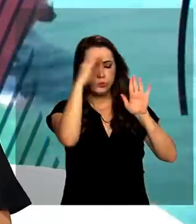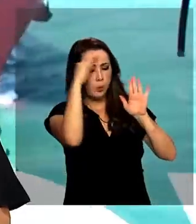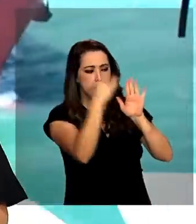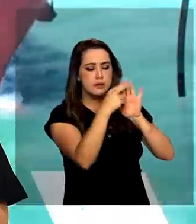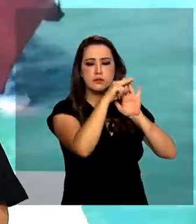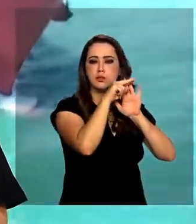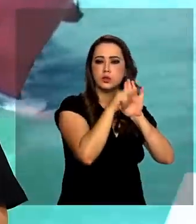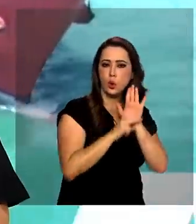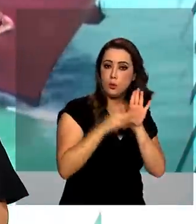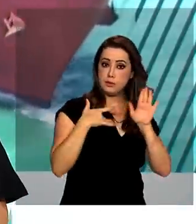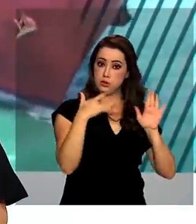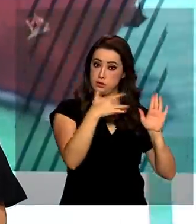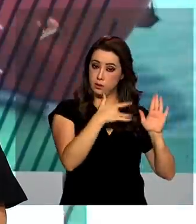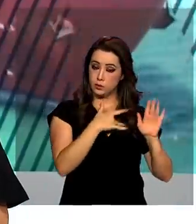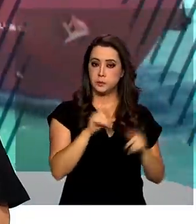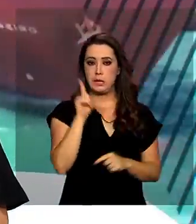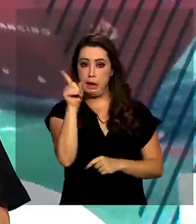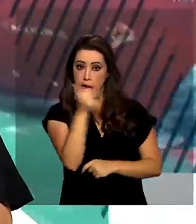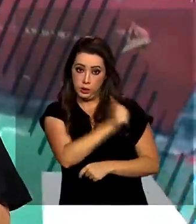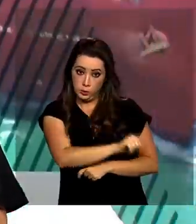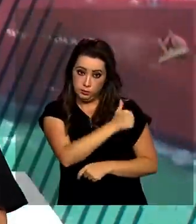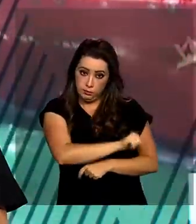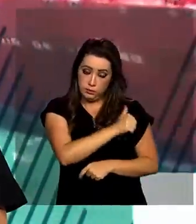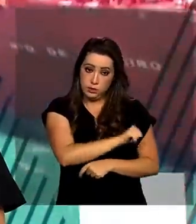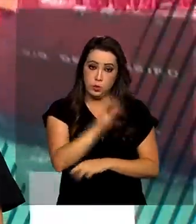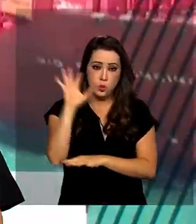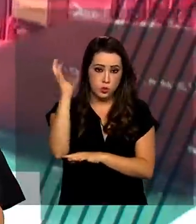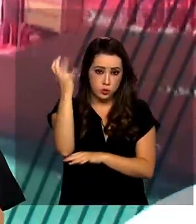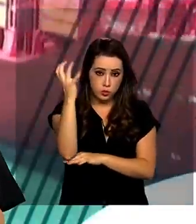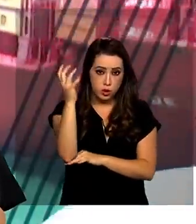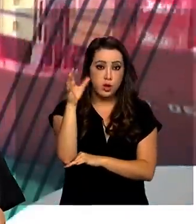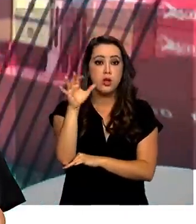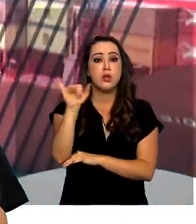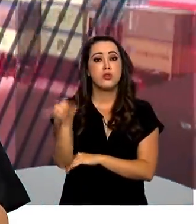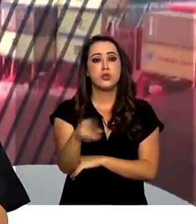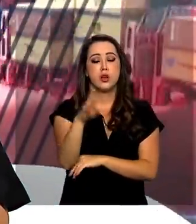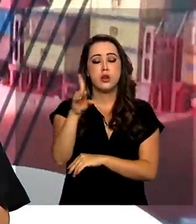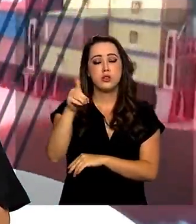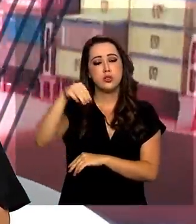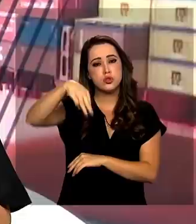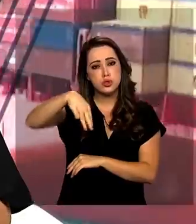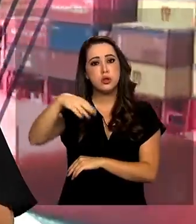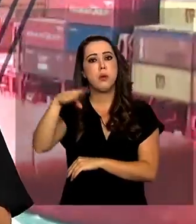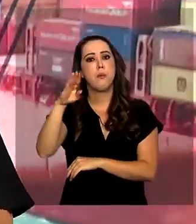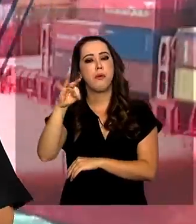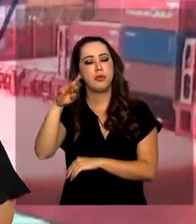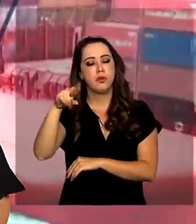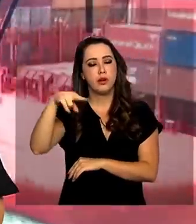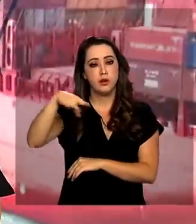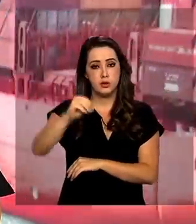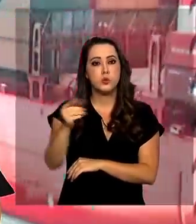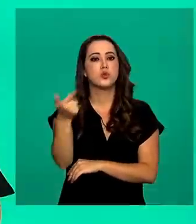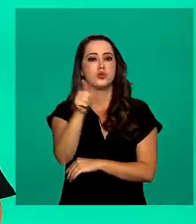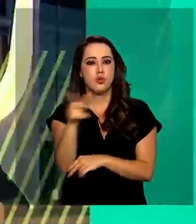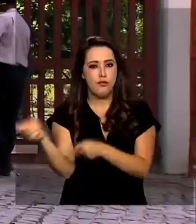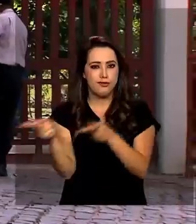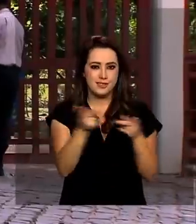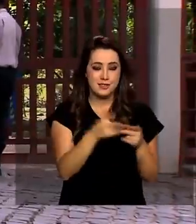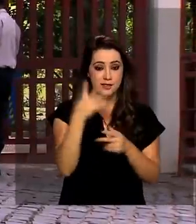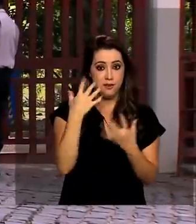protocolos de saúde. No Rio de Janeiro, o Jardim Botânico voltou a receber visitantes e nós fomos lá conferir.